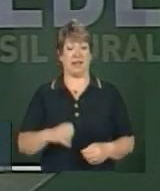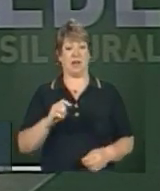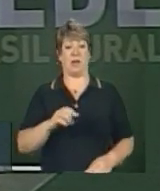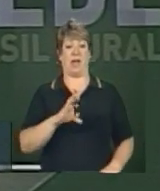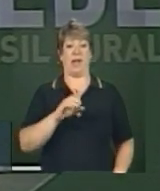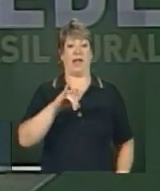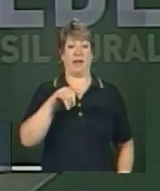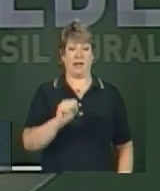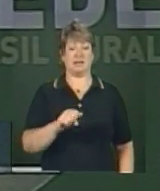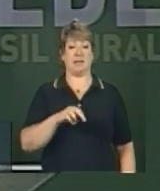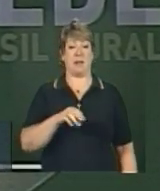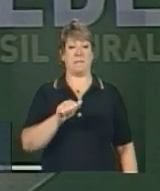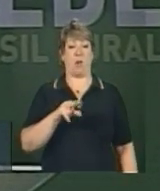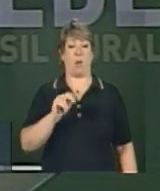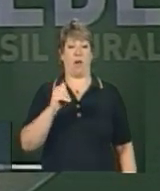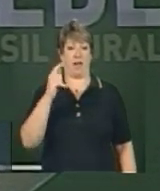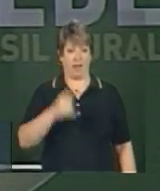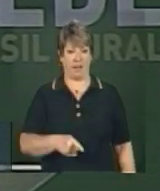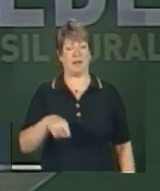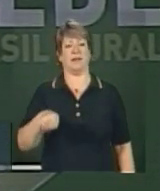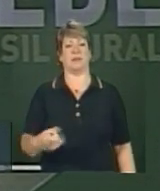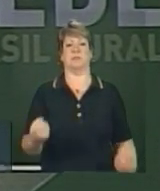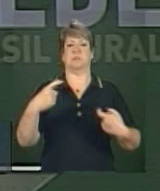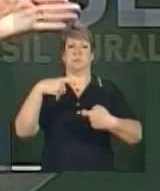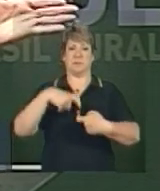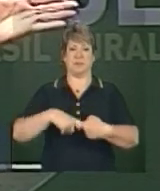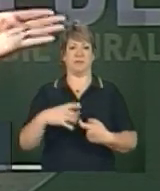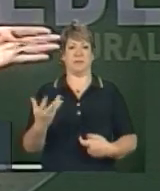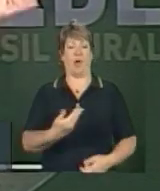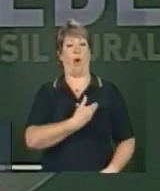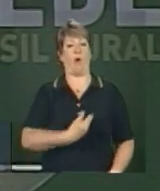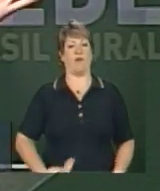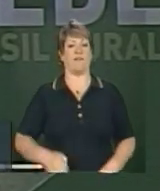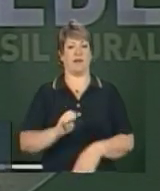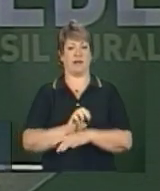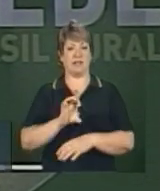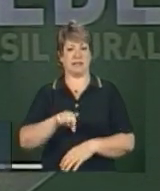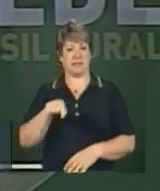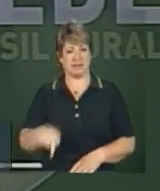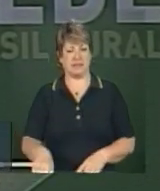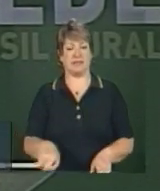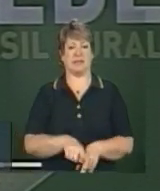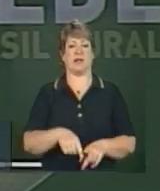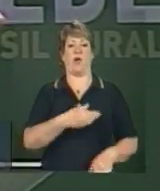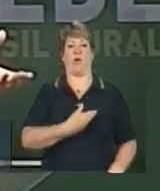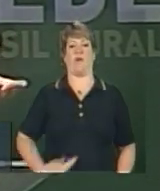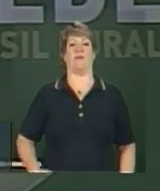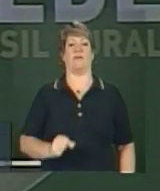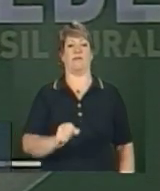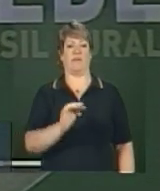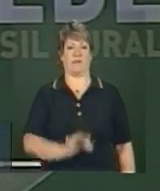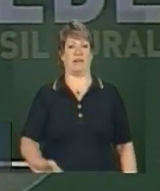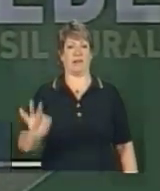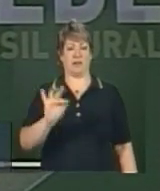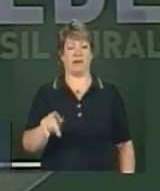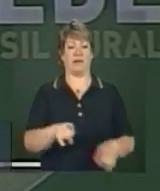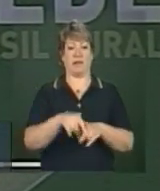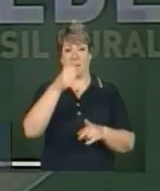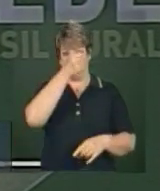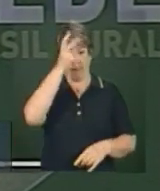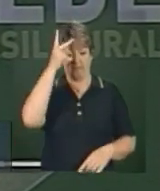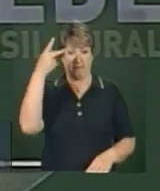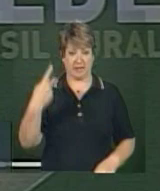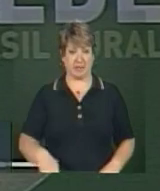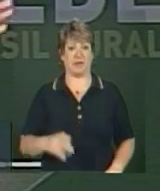Cais Mauá. Uma grande parceria, governo do Estado, governo federal, com a participação da Prefeitura Municipal de